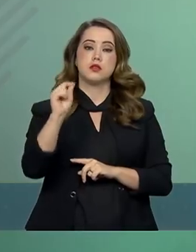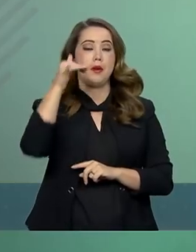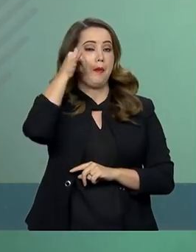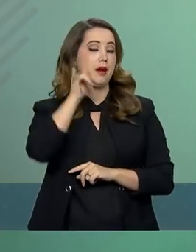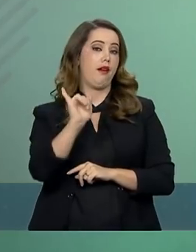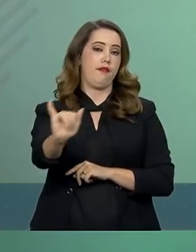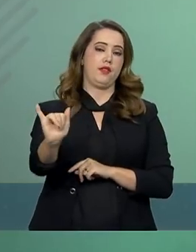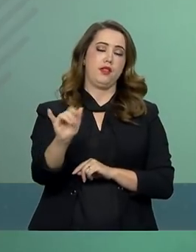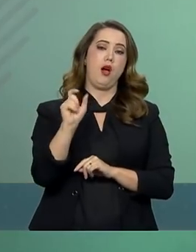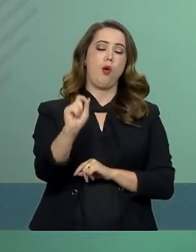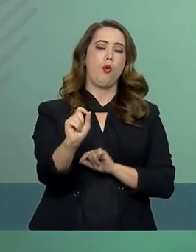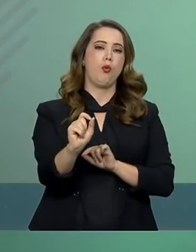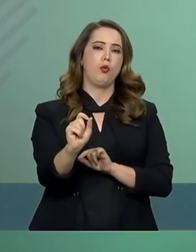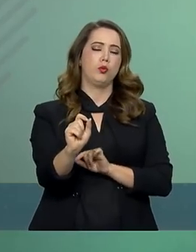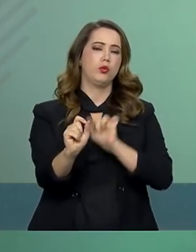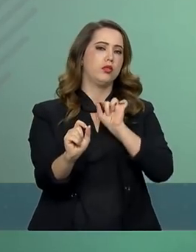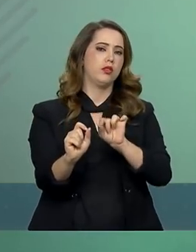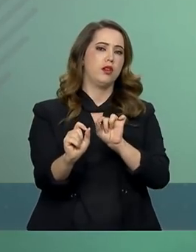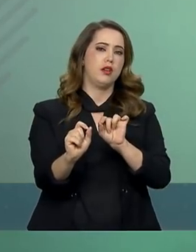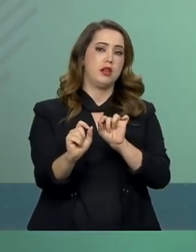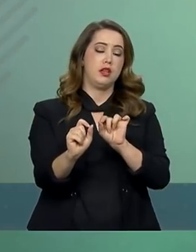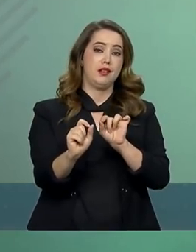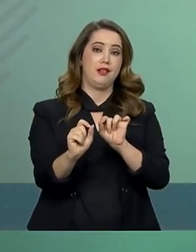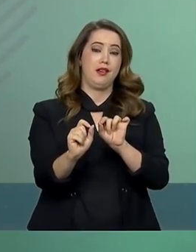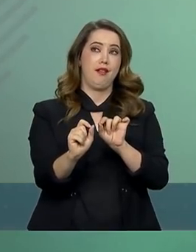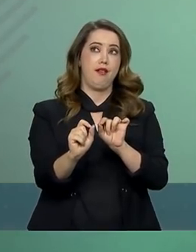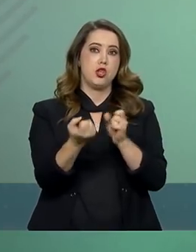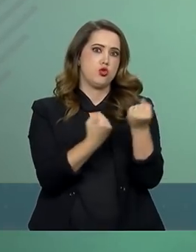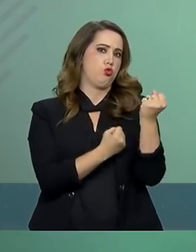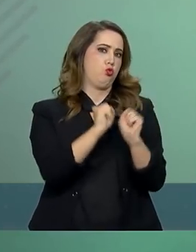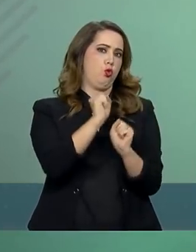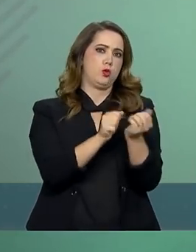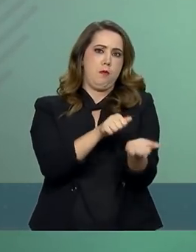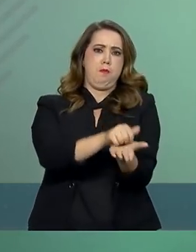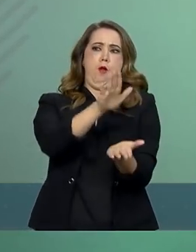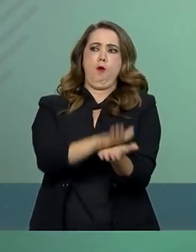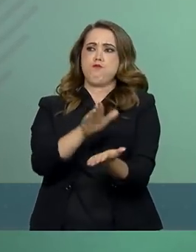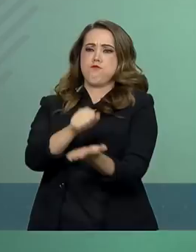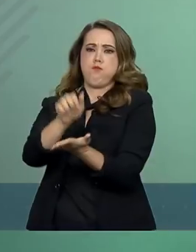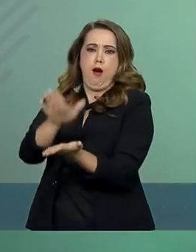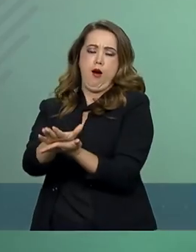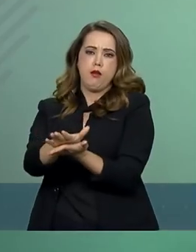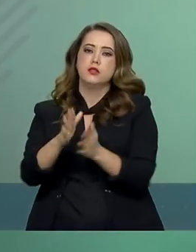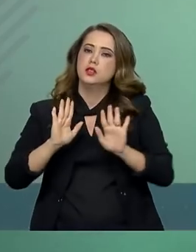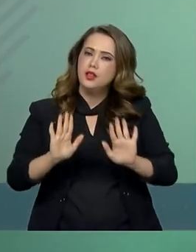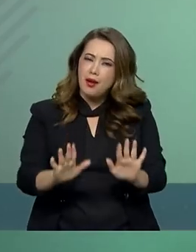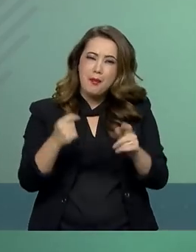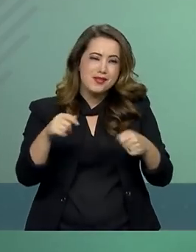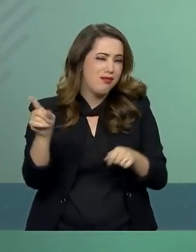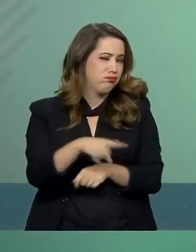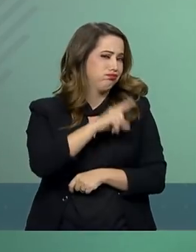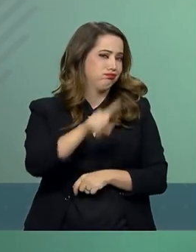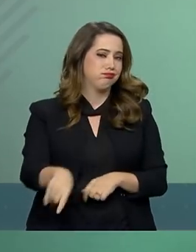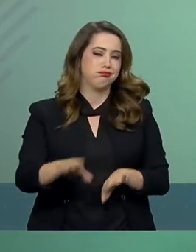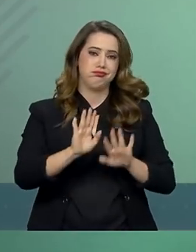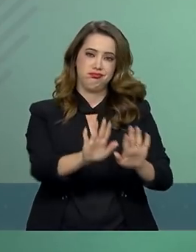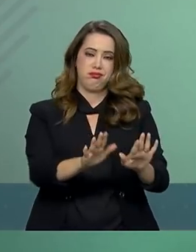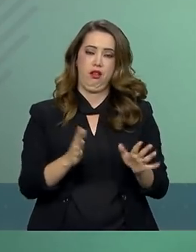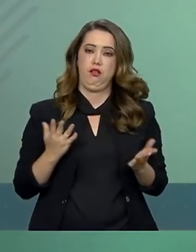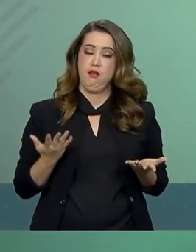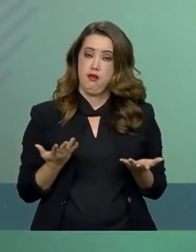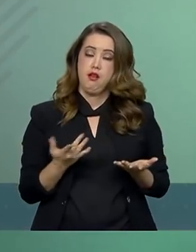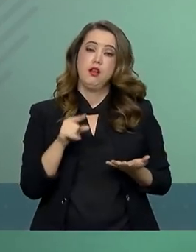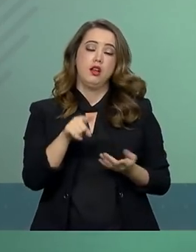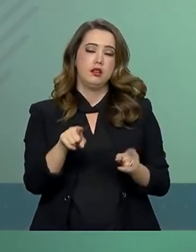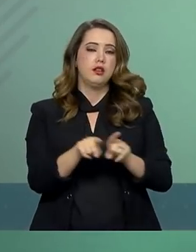combate ao que chamou de indústria das multas. Destacou ainda a